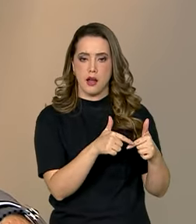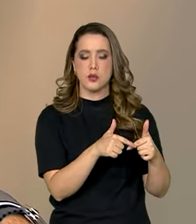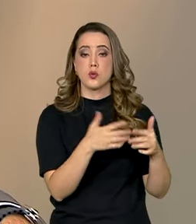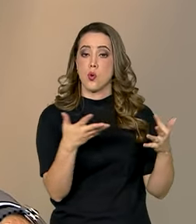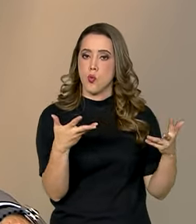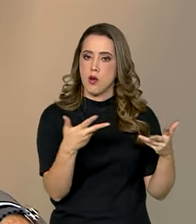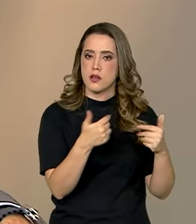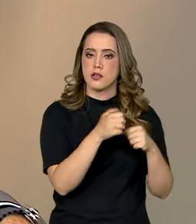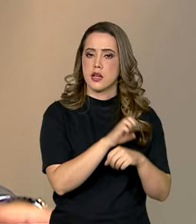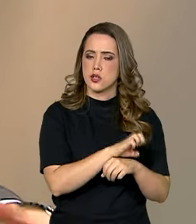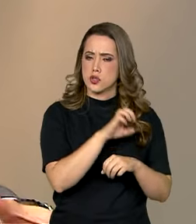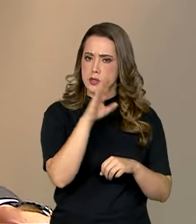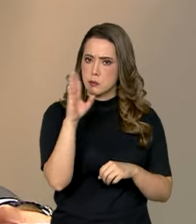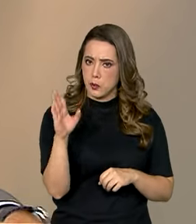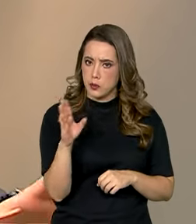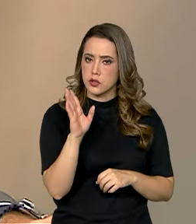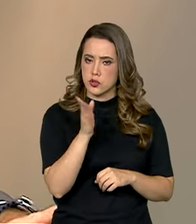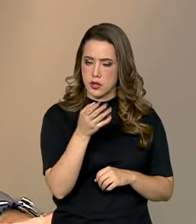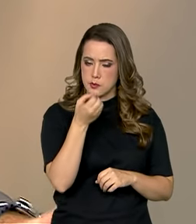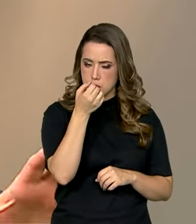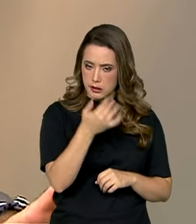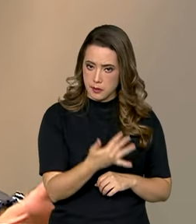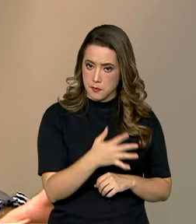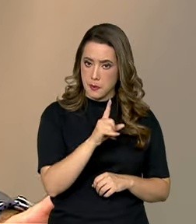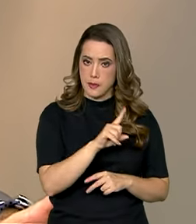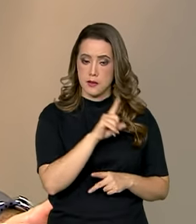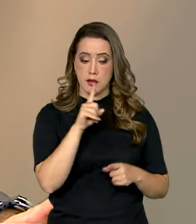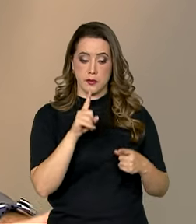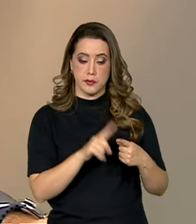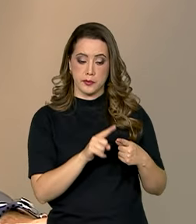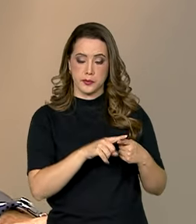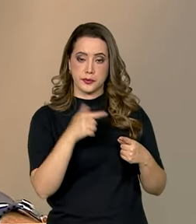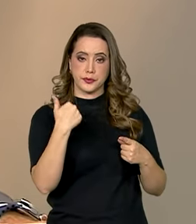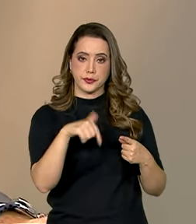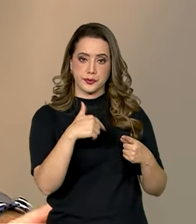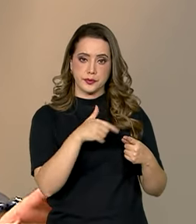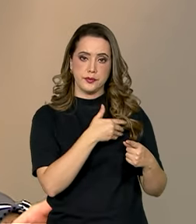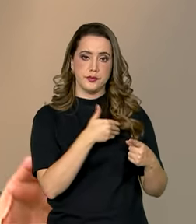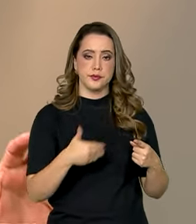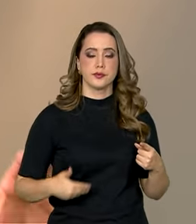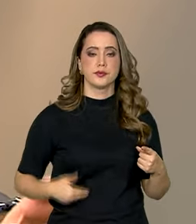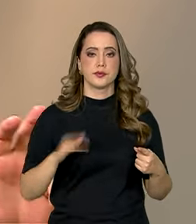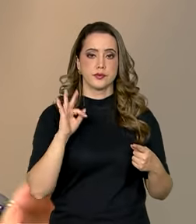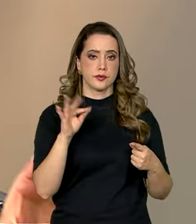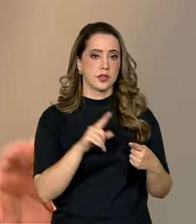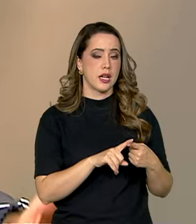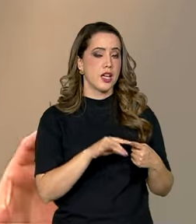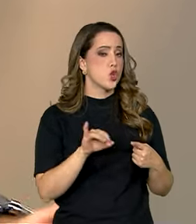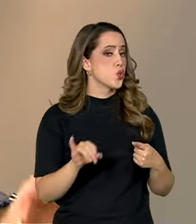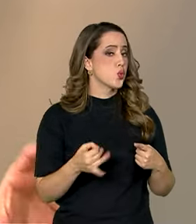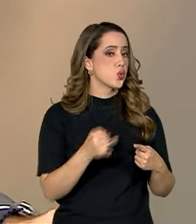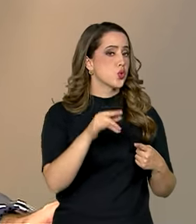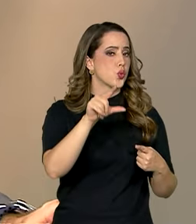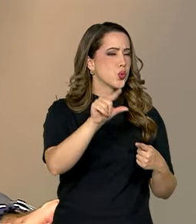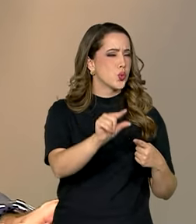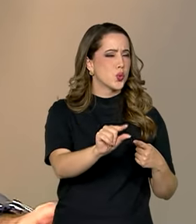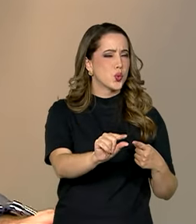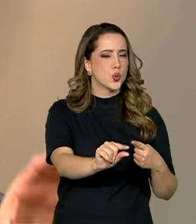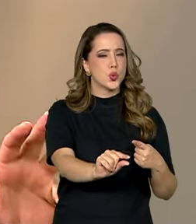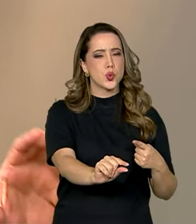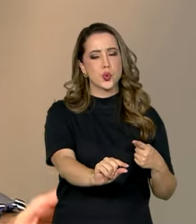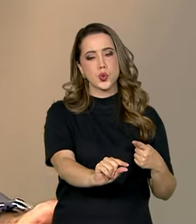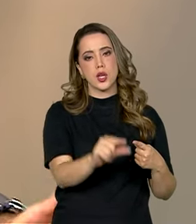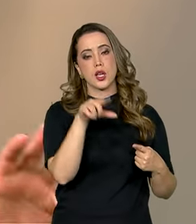já falei. E o que nós estamos adotando? A primeira coisa, a primeira medida adotada pelo governo foi criar a taxa de juros mais barata para apoio à inovação.